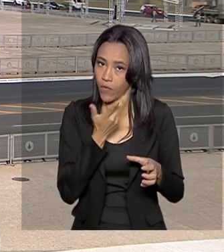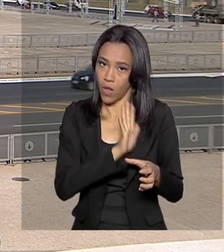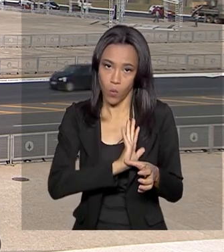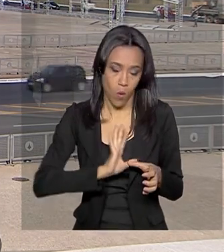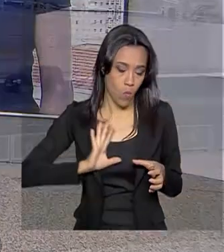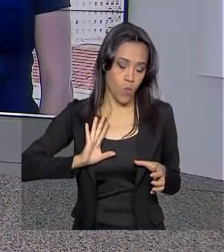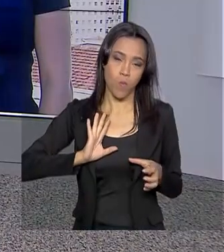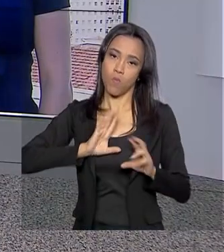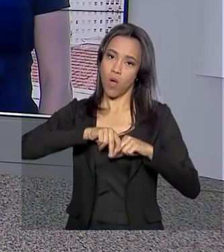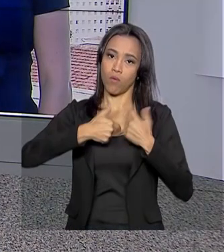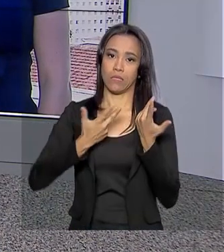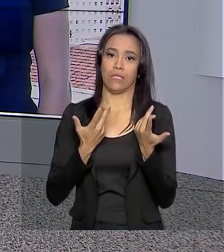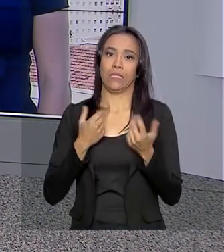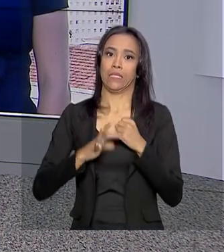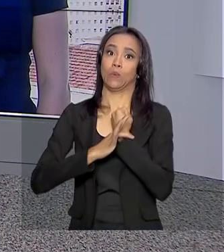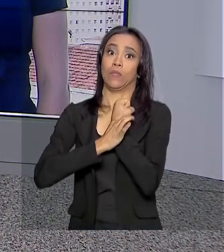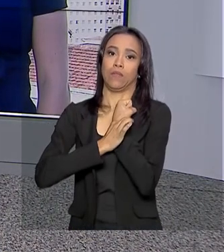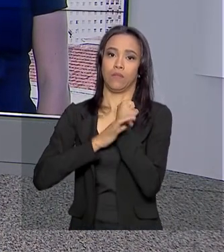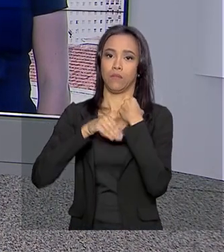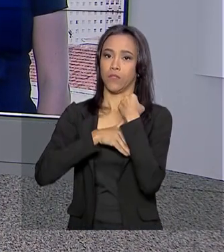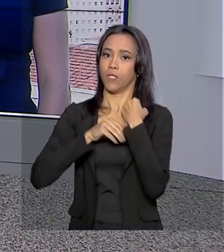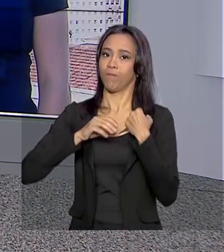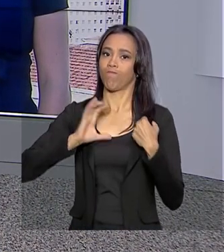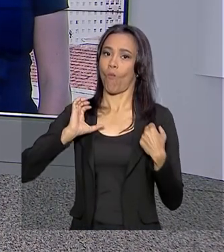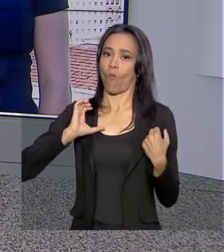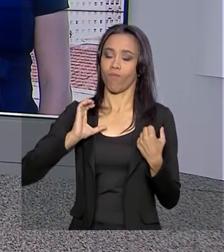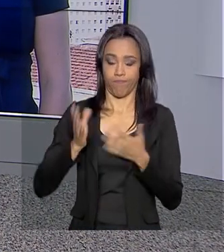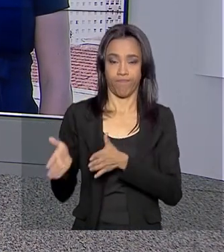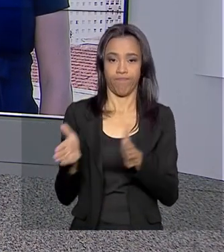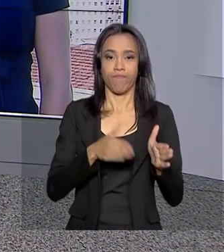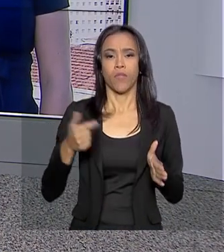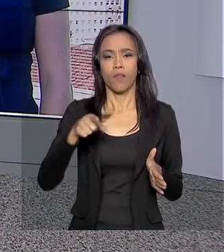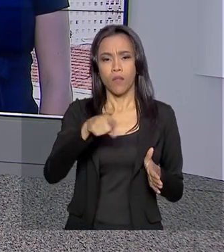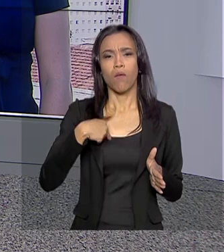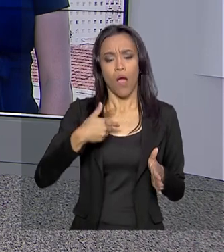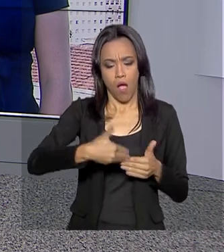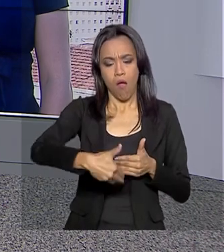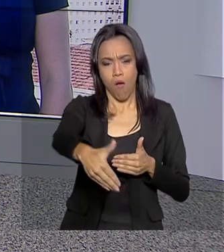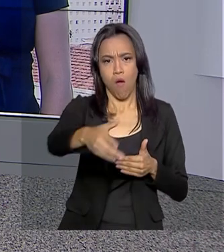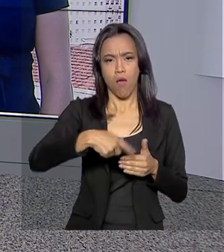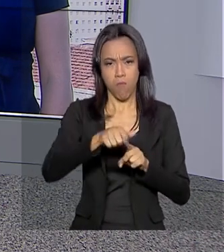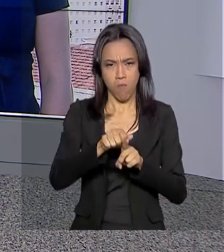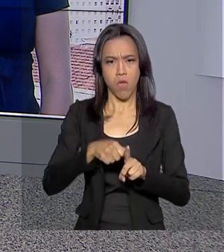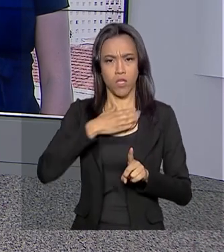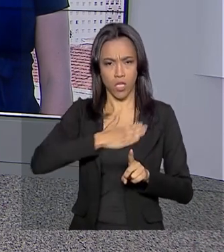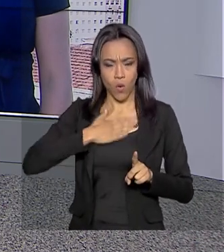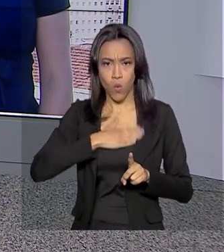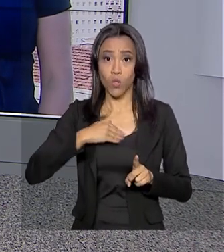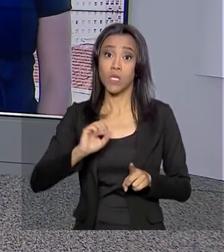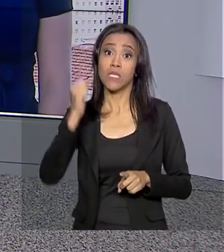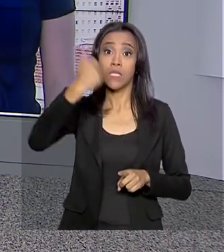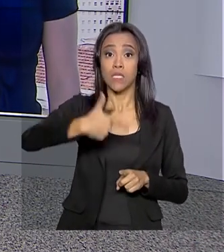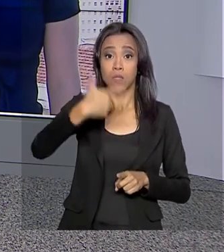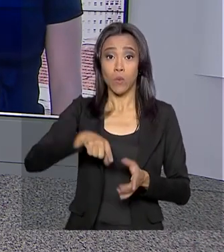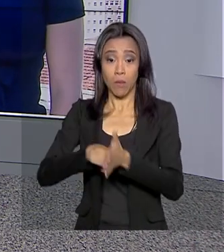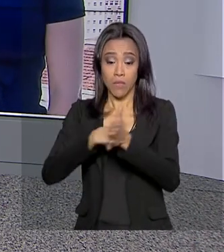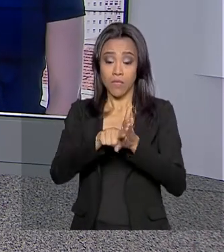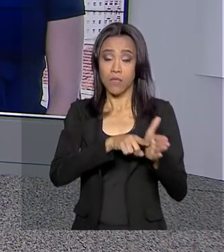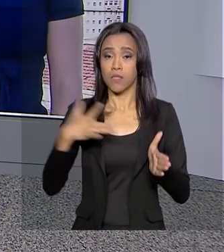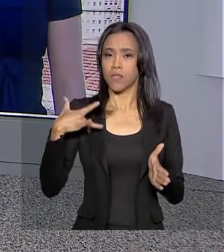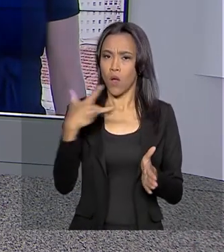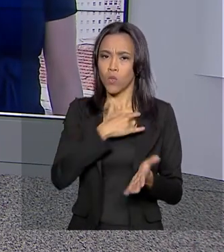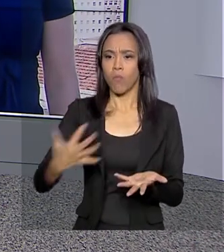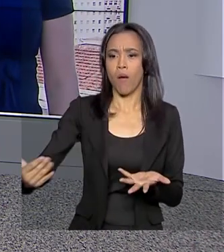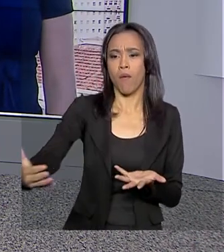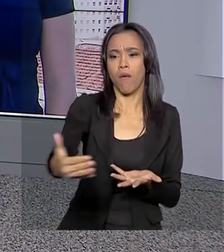Renata. Obrigada, Glauco, pelas suas informações. E olha, começa agora em agosto a segunda pesquisa nacional de saúde. O levantamento é feito